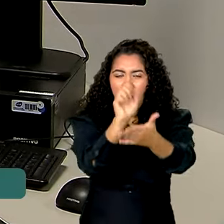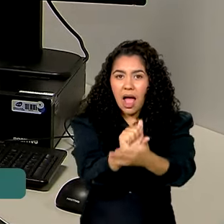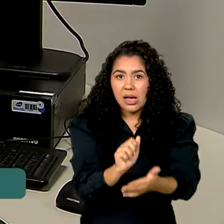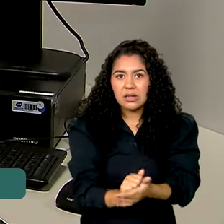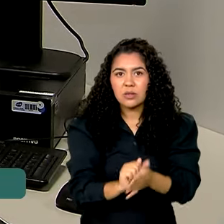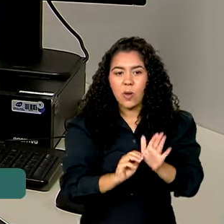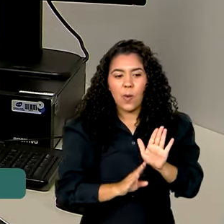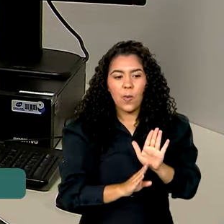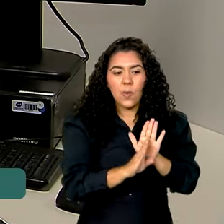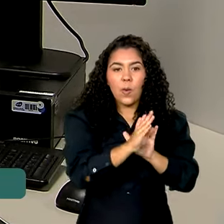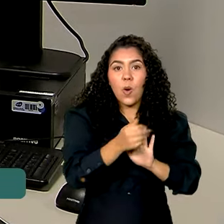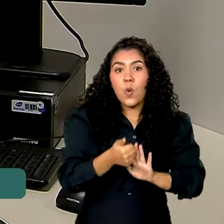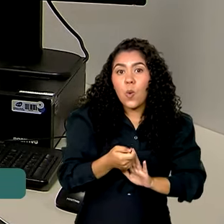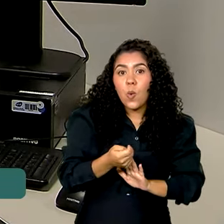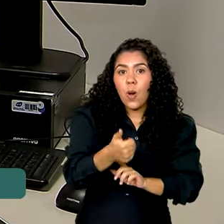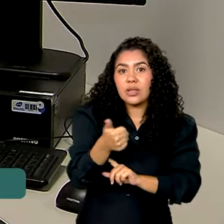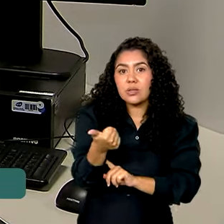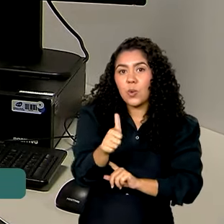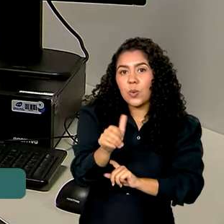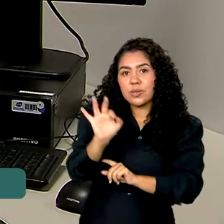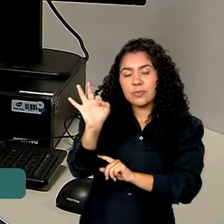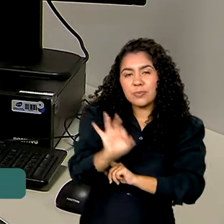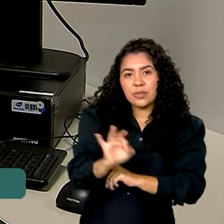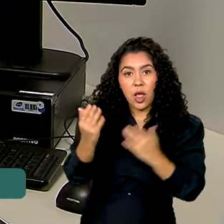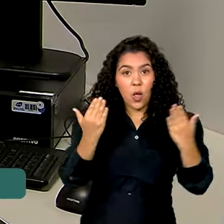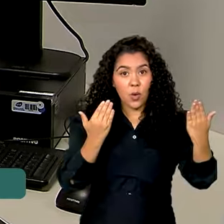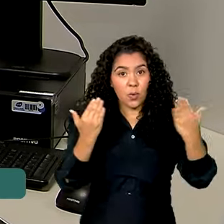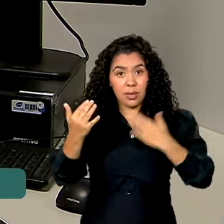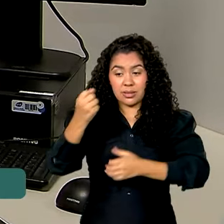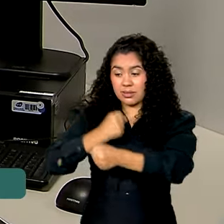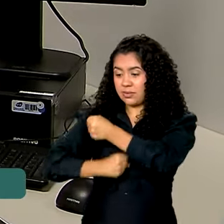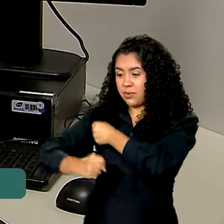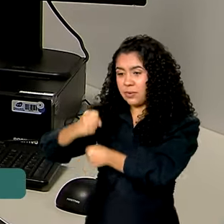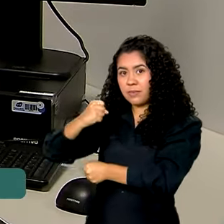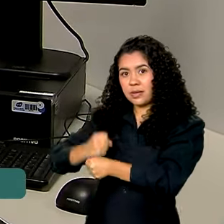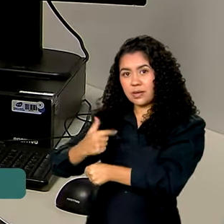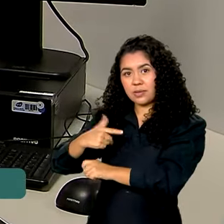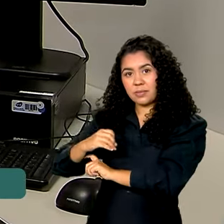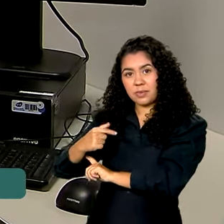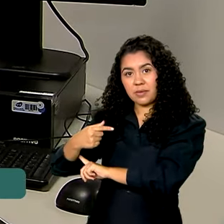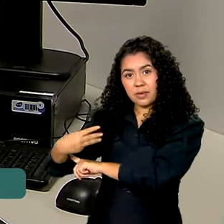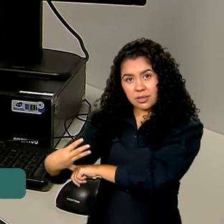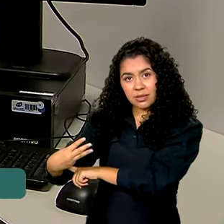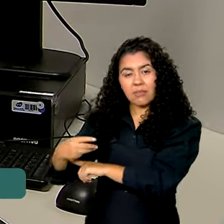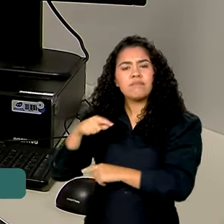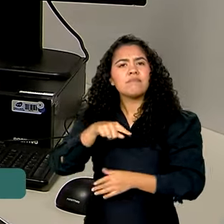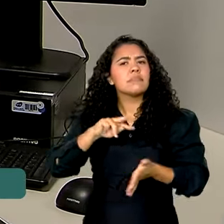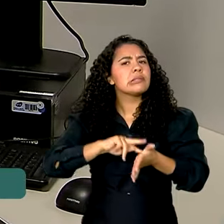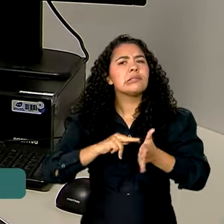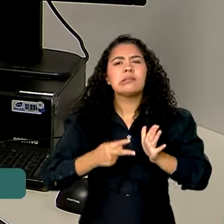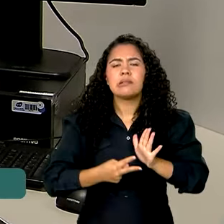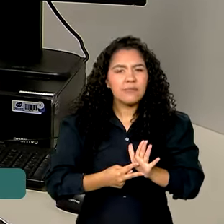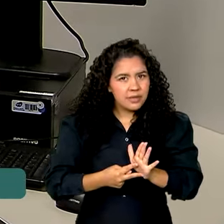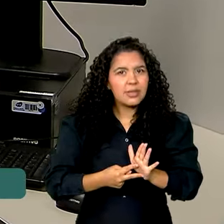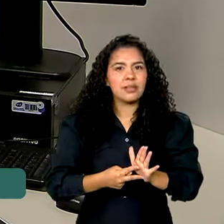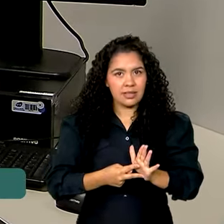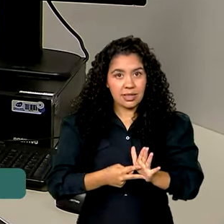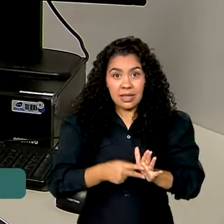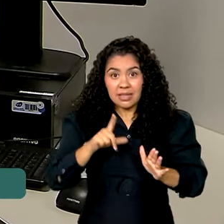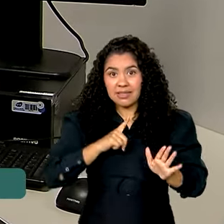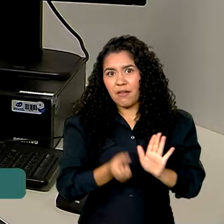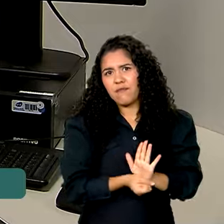aumento de quase 11% em relação ao ano passado. Isso significa que muito mais